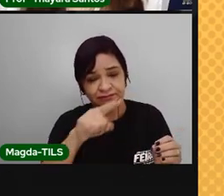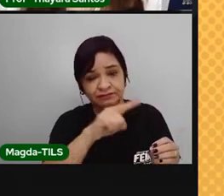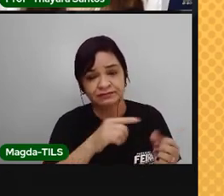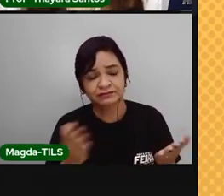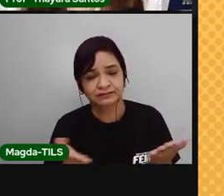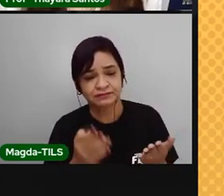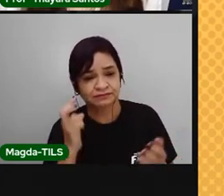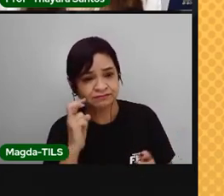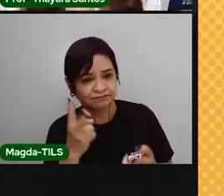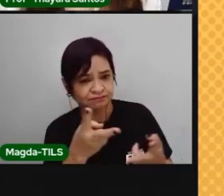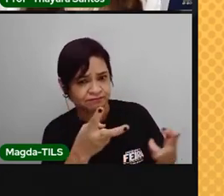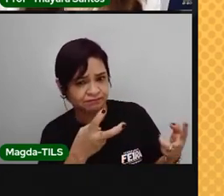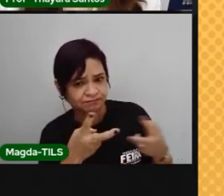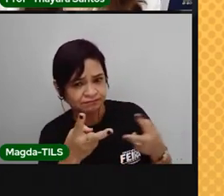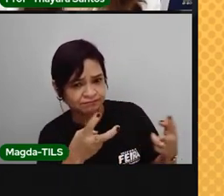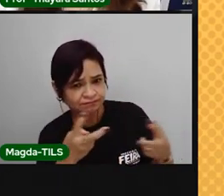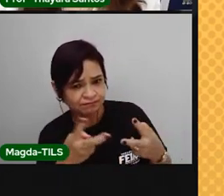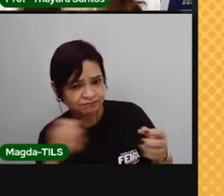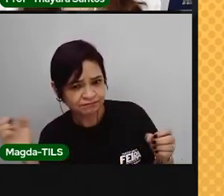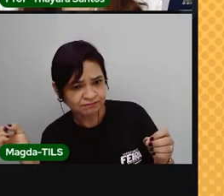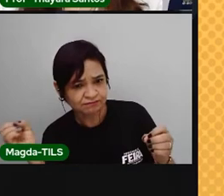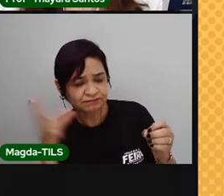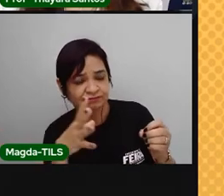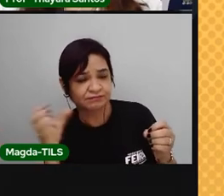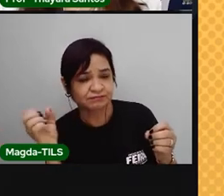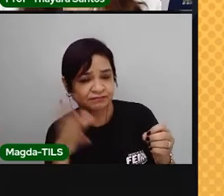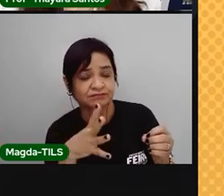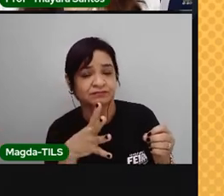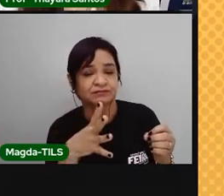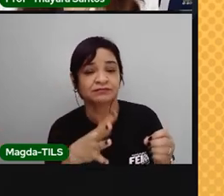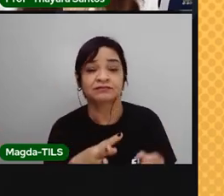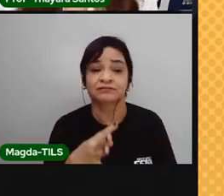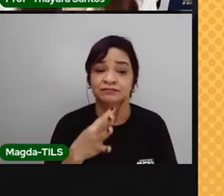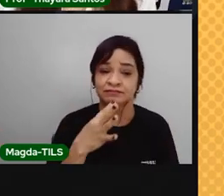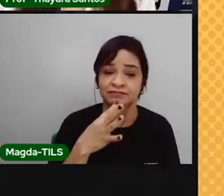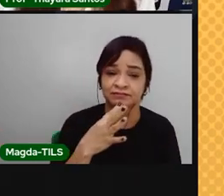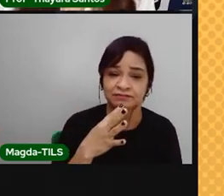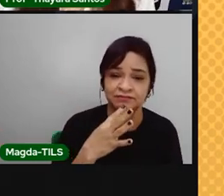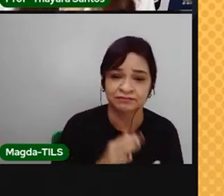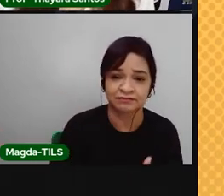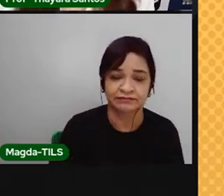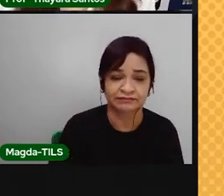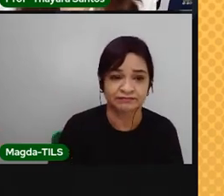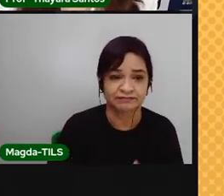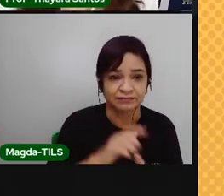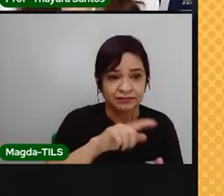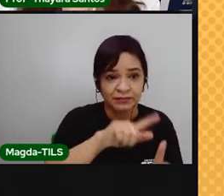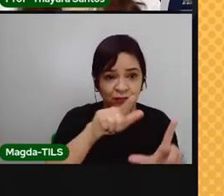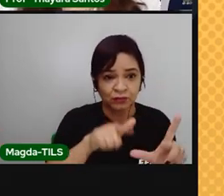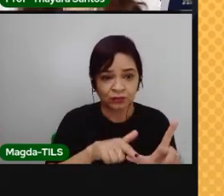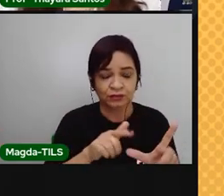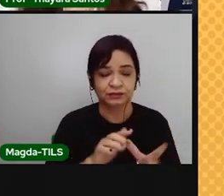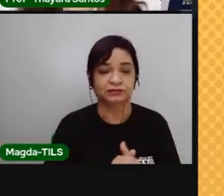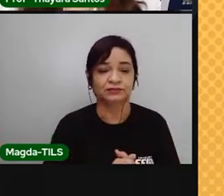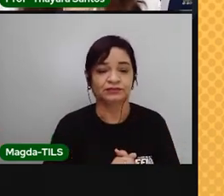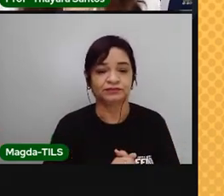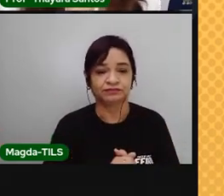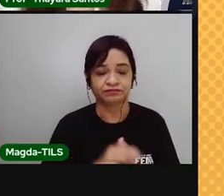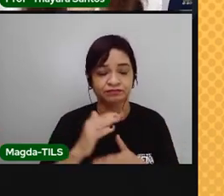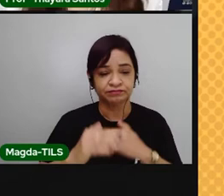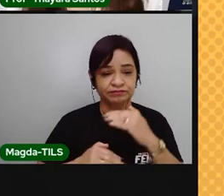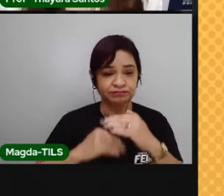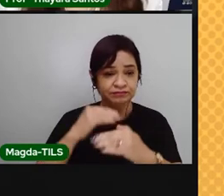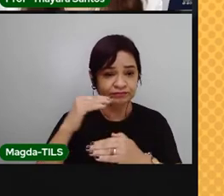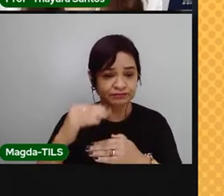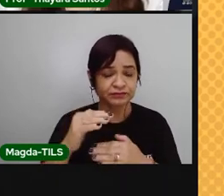ver sua face totalmente iluminada. Esta é conhecida como lua cheia. Prosseguindo com a